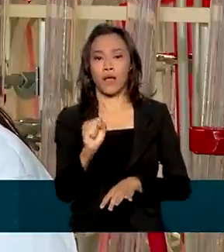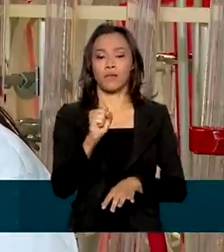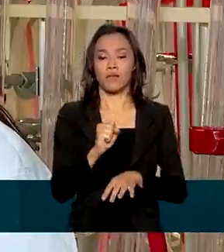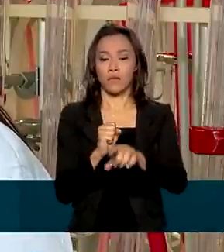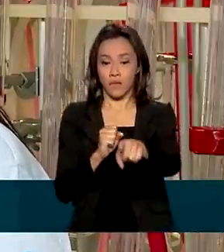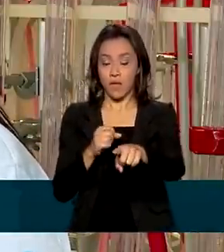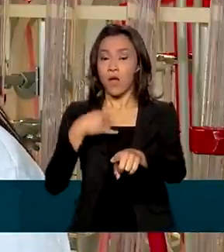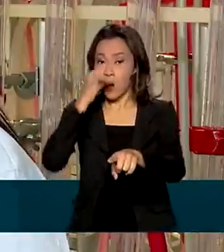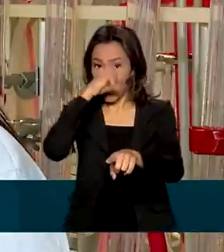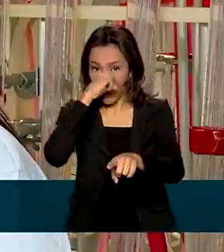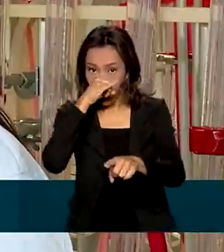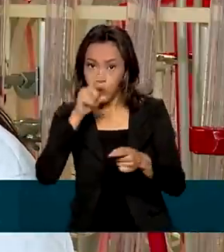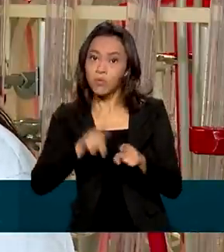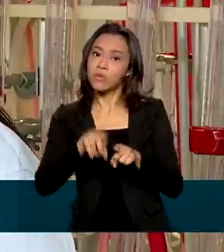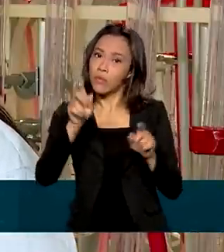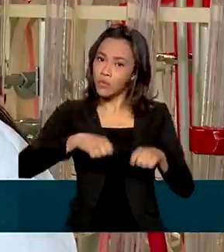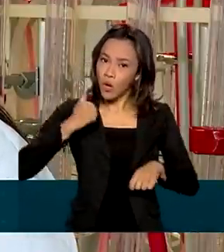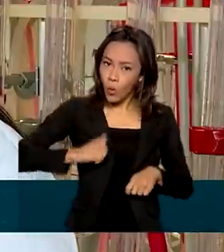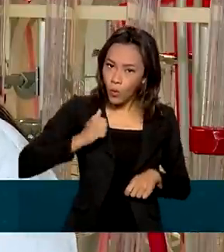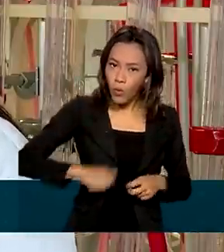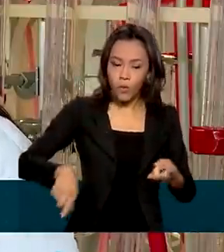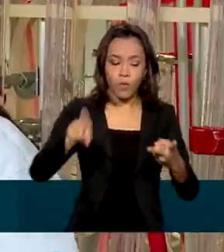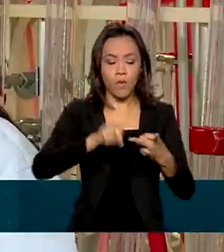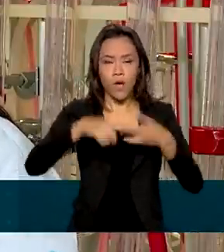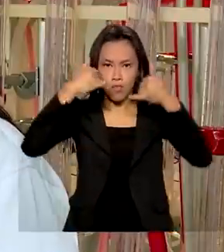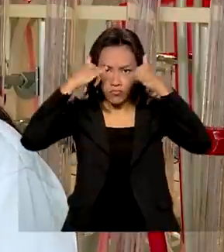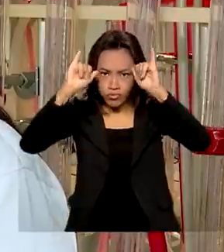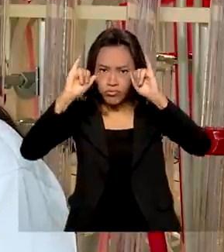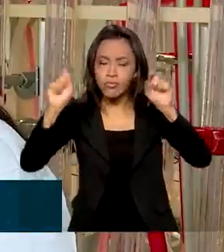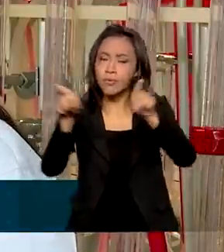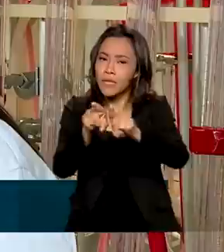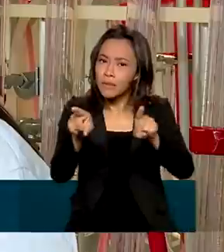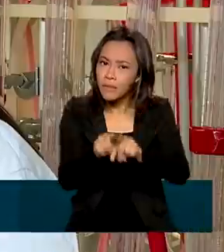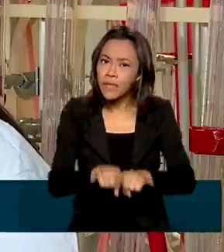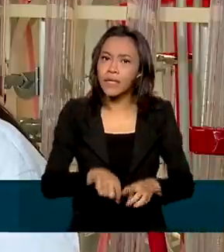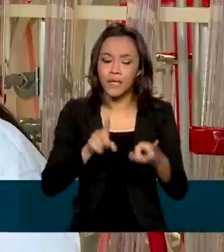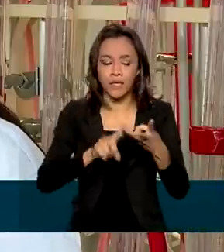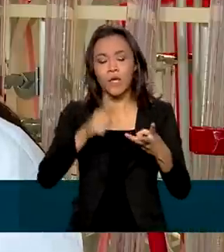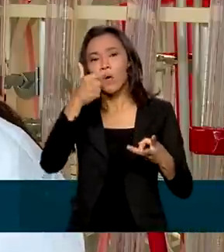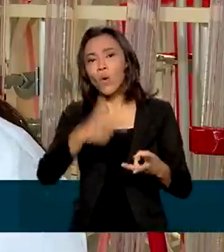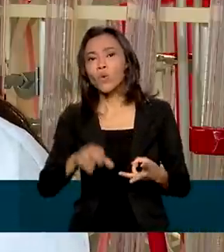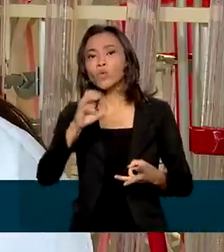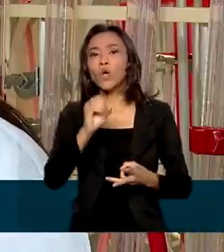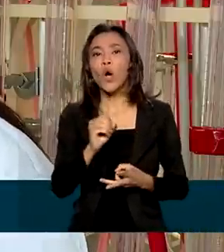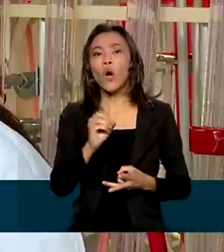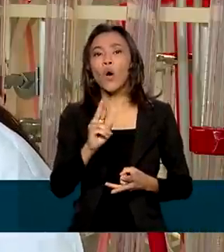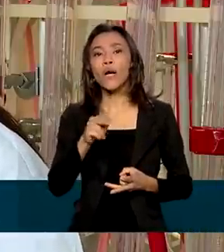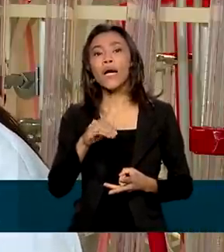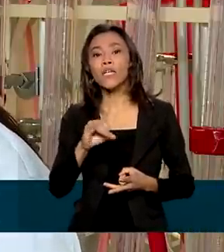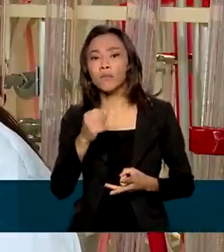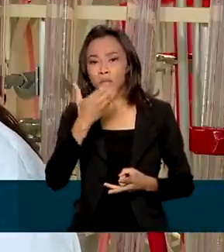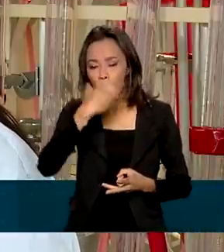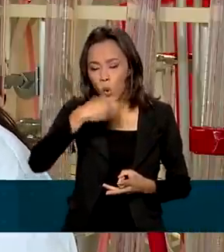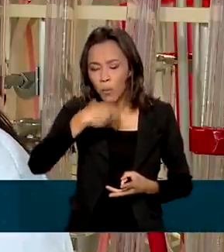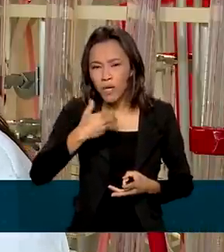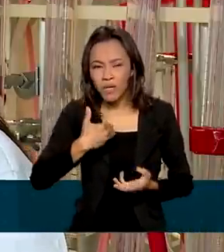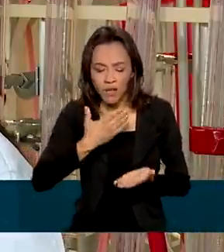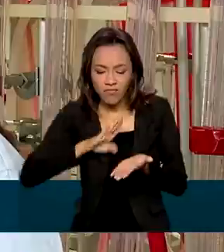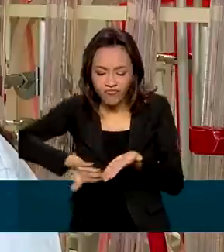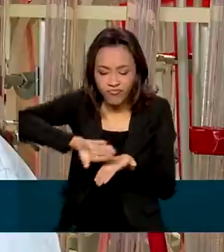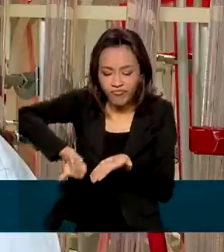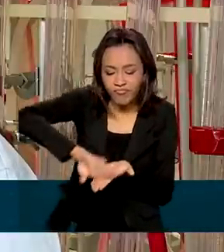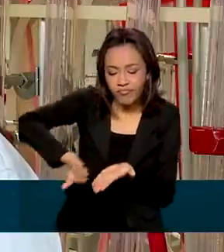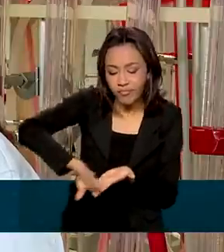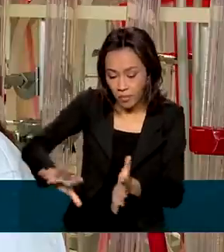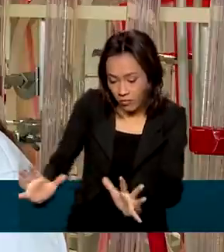um bom potencial, bovinocultura também. Também na área de resíduos sólidos orgânicos, restos de alimento, por exemplo, têm um bom potencial